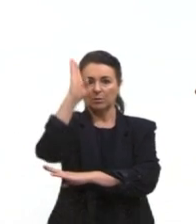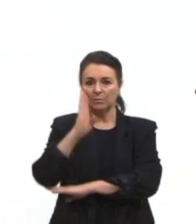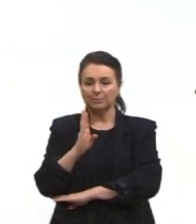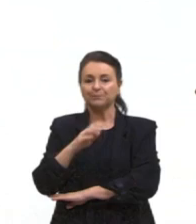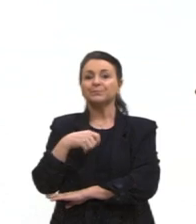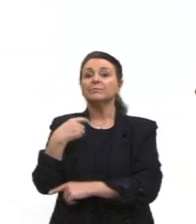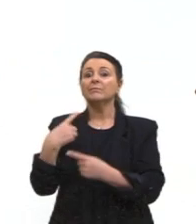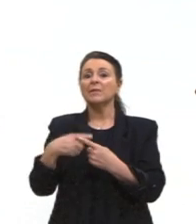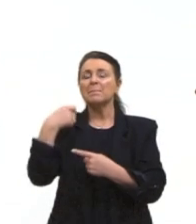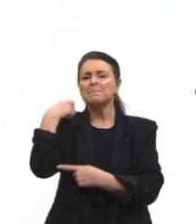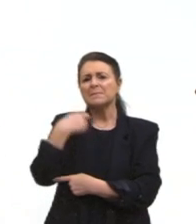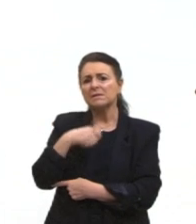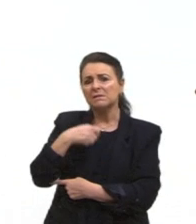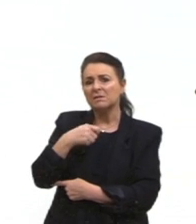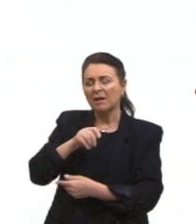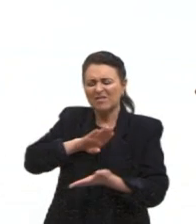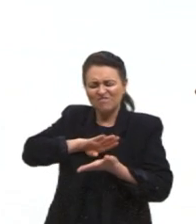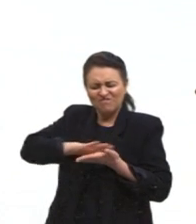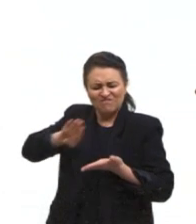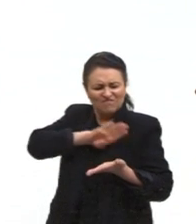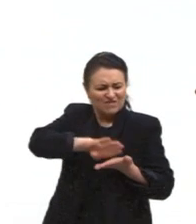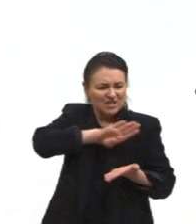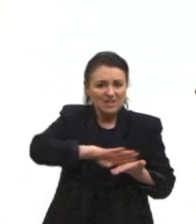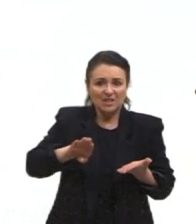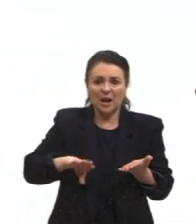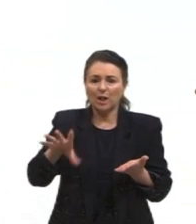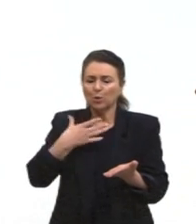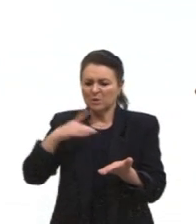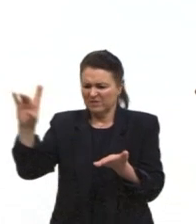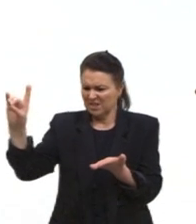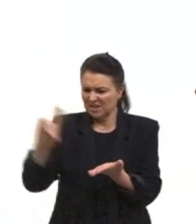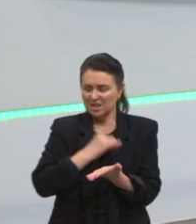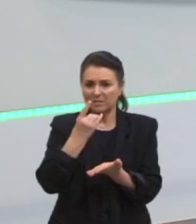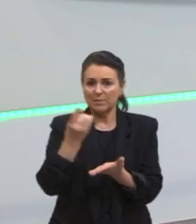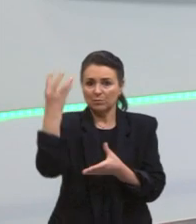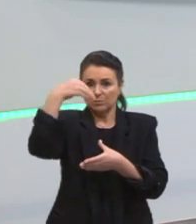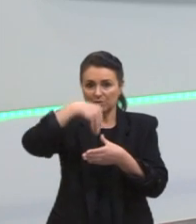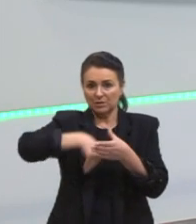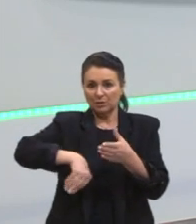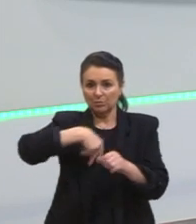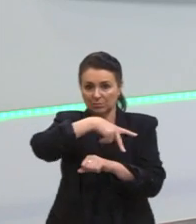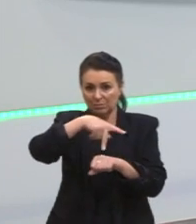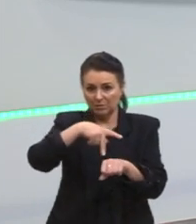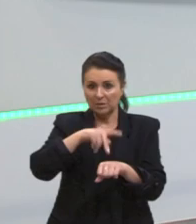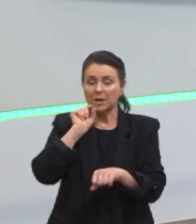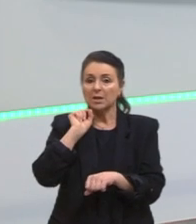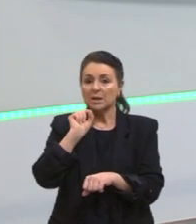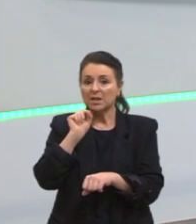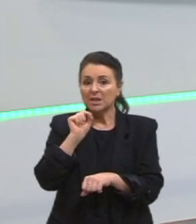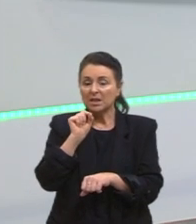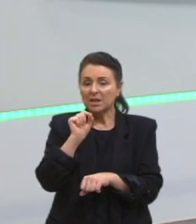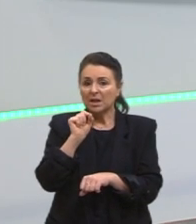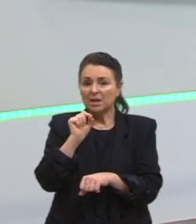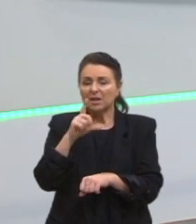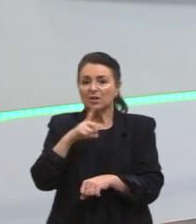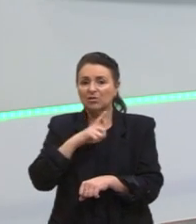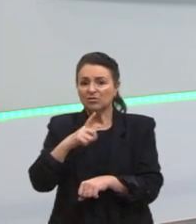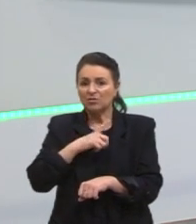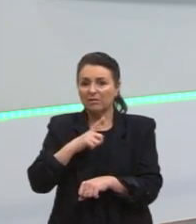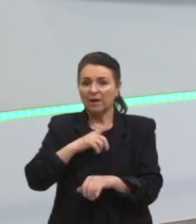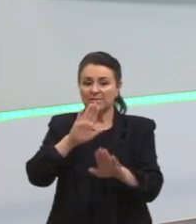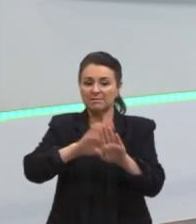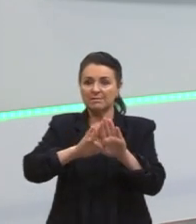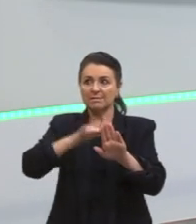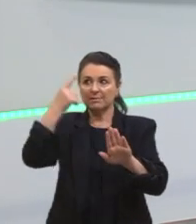necessário eliminar os inimigos internos. E que aqueles que fossem, então, que tivessem ideais de